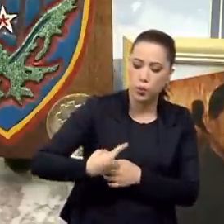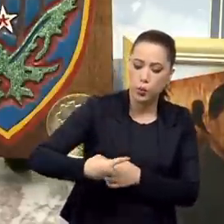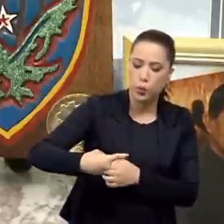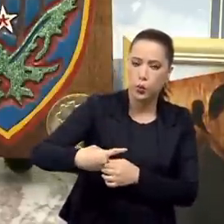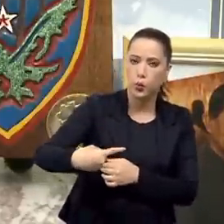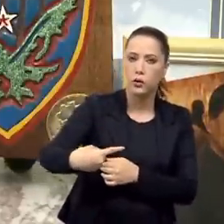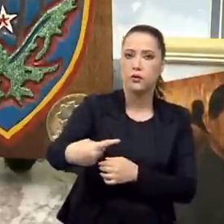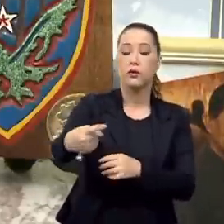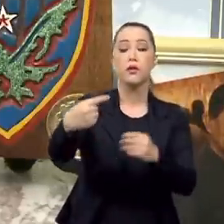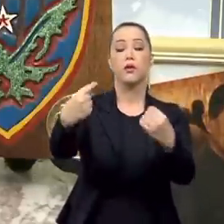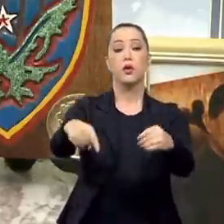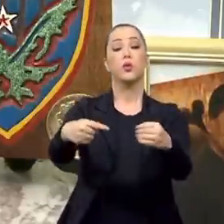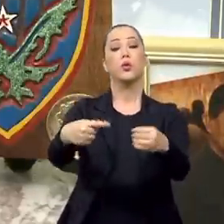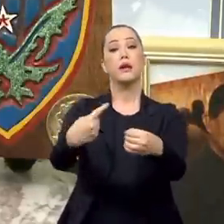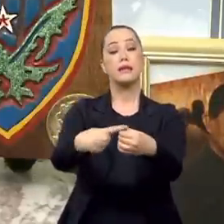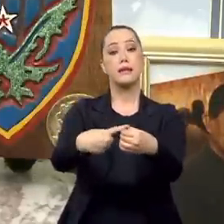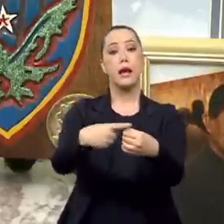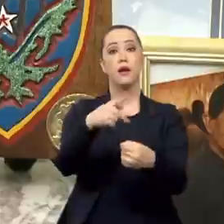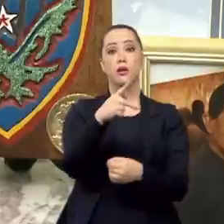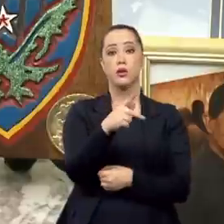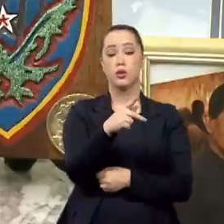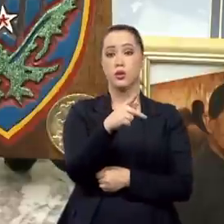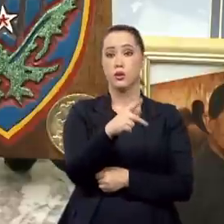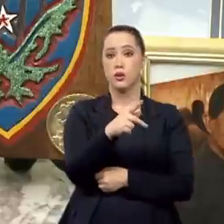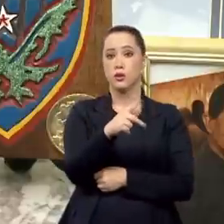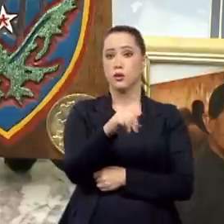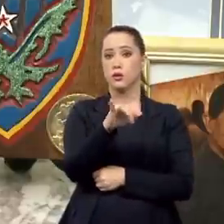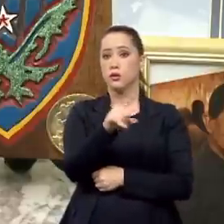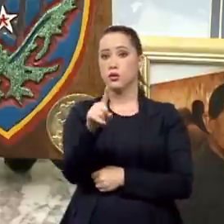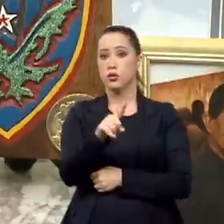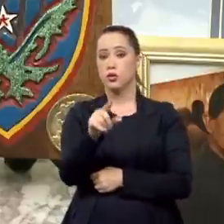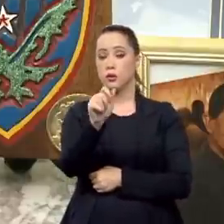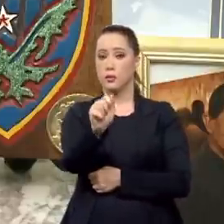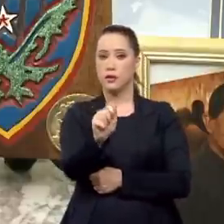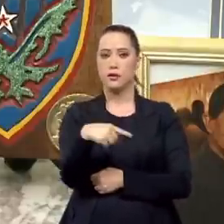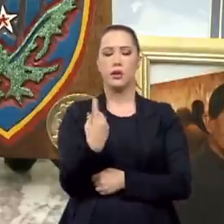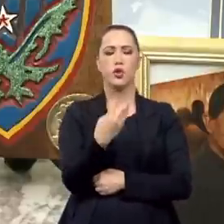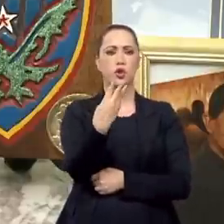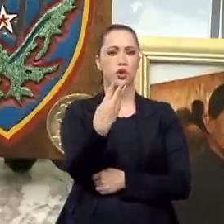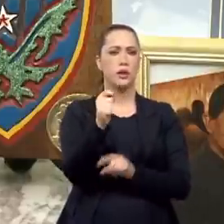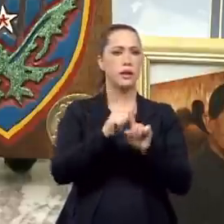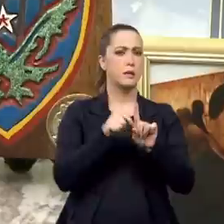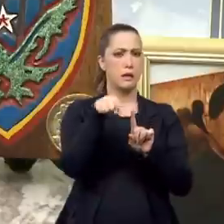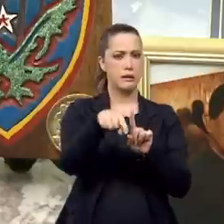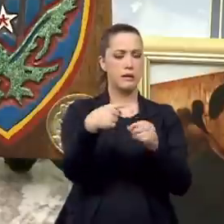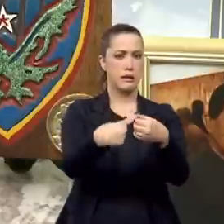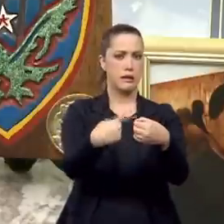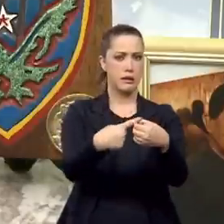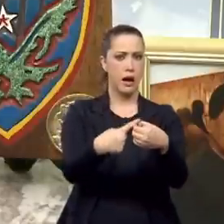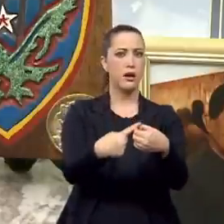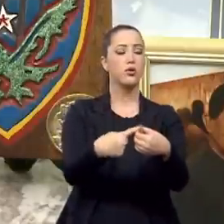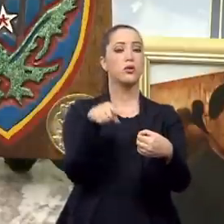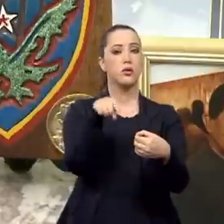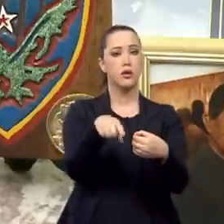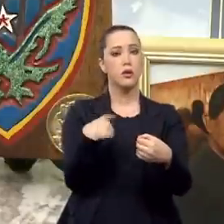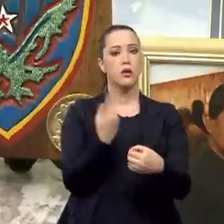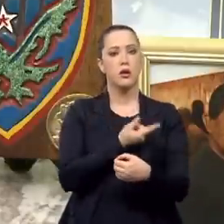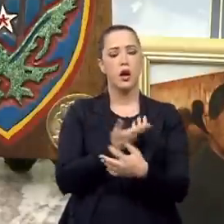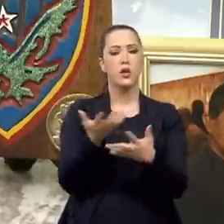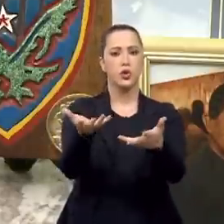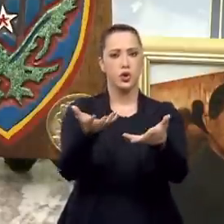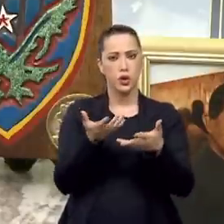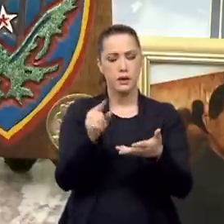cidade de Pisa. Aí sim, nós ficamos três meses em Pisa. Em Pisa, nós recebemos